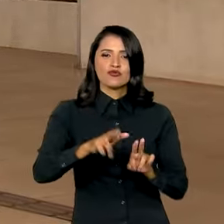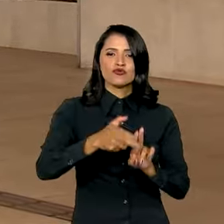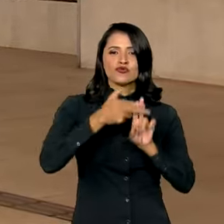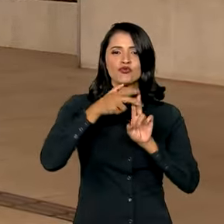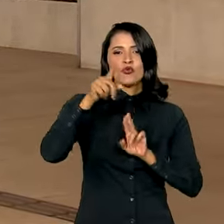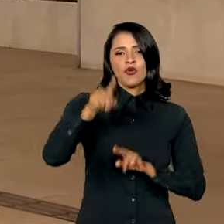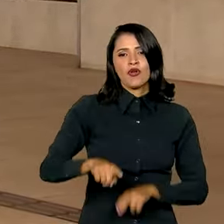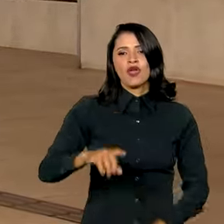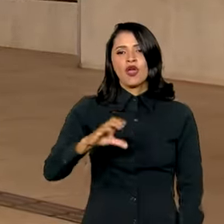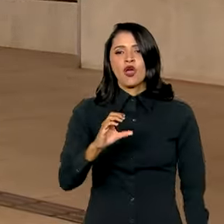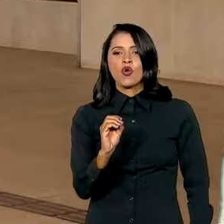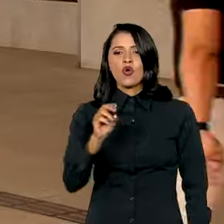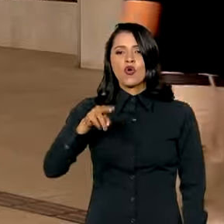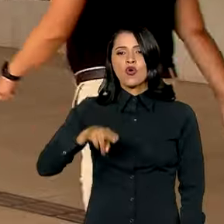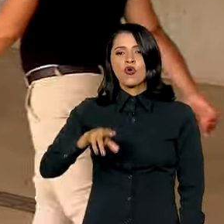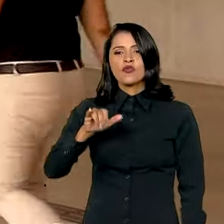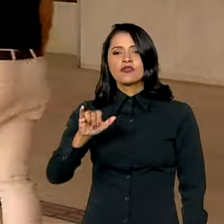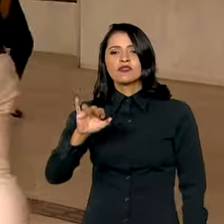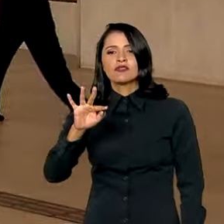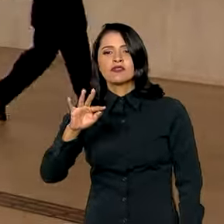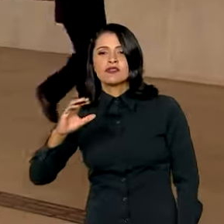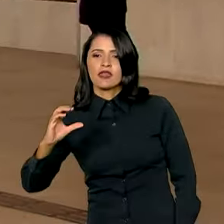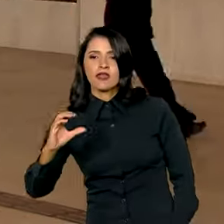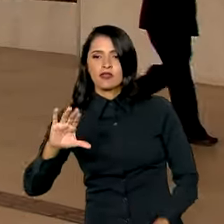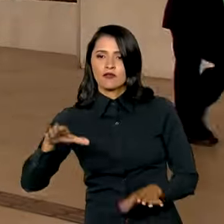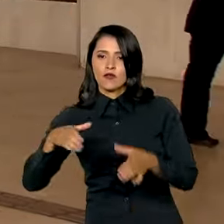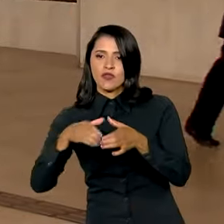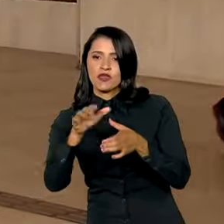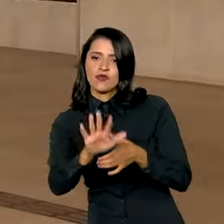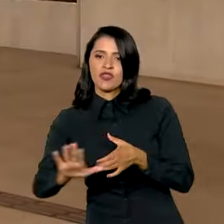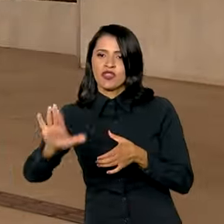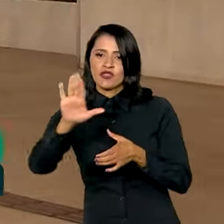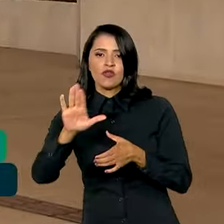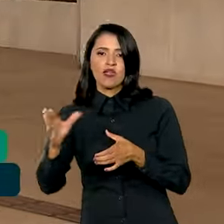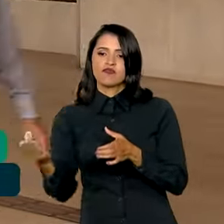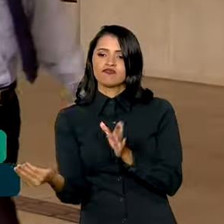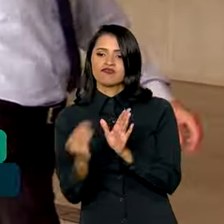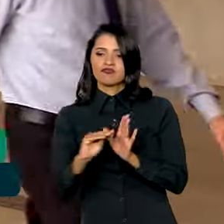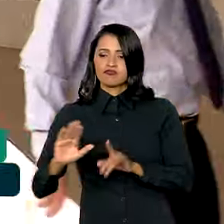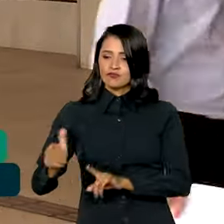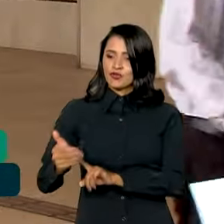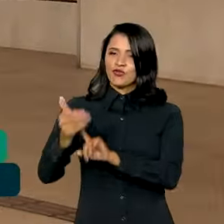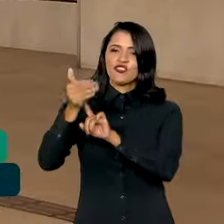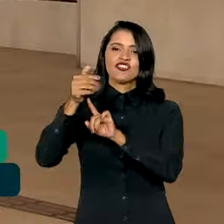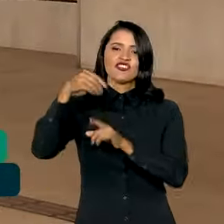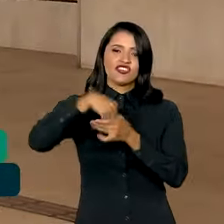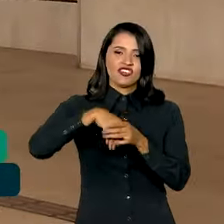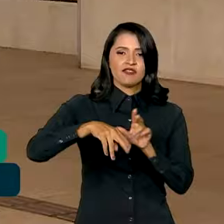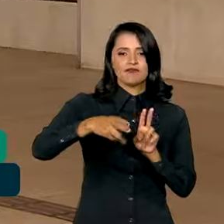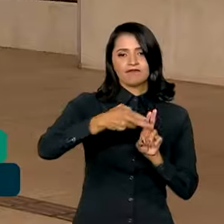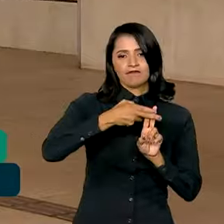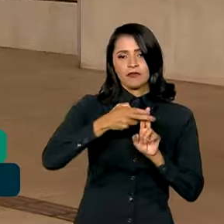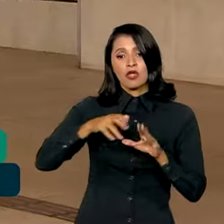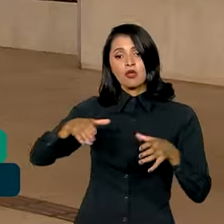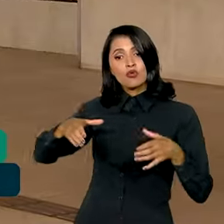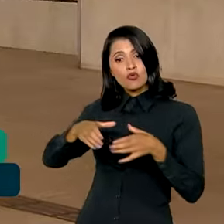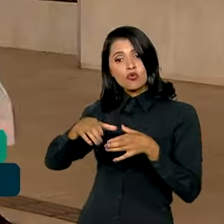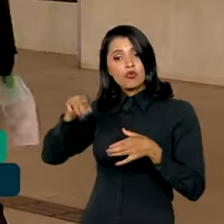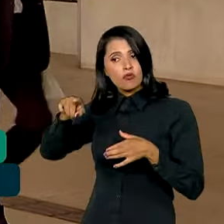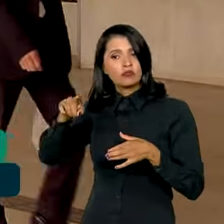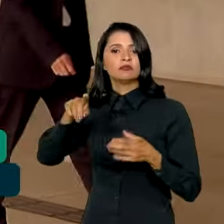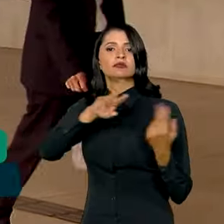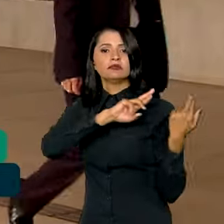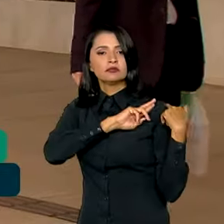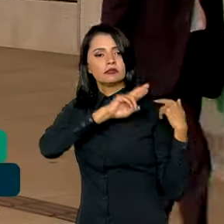a Conitec, a Comissão Nacional de Incorporação de Tecnologias no SUS. O grupo é responsável por